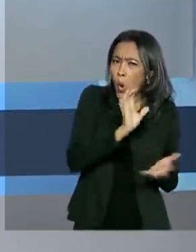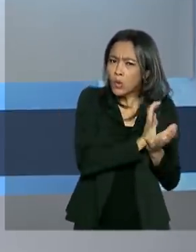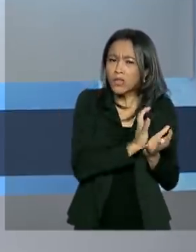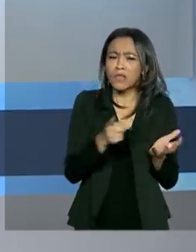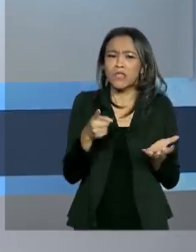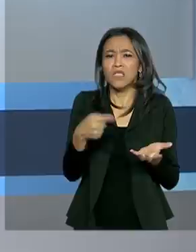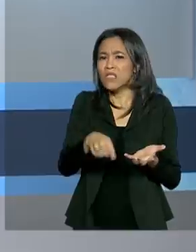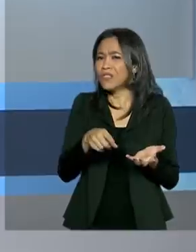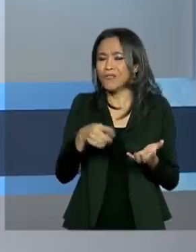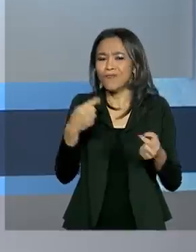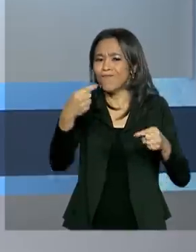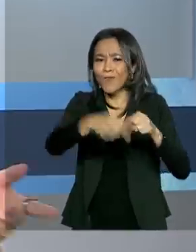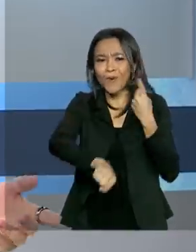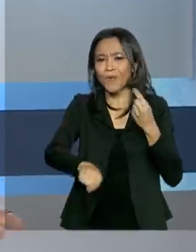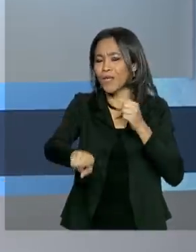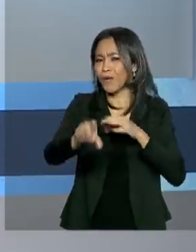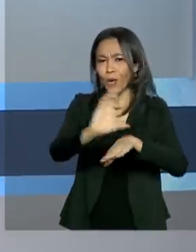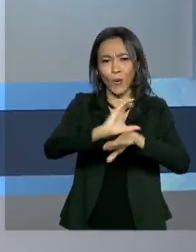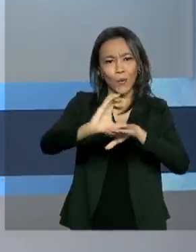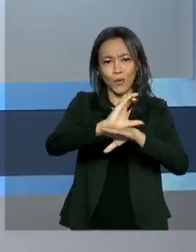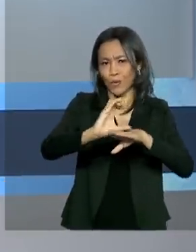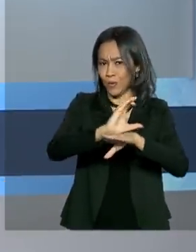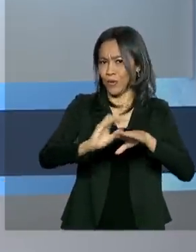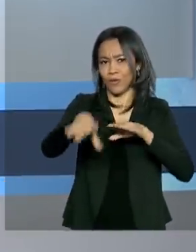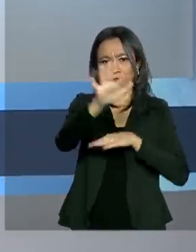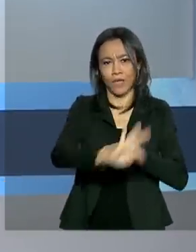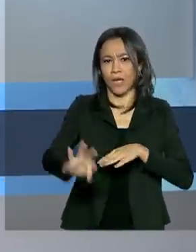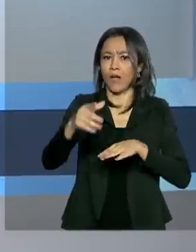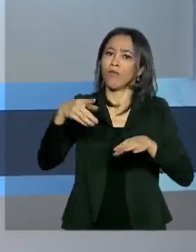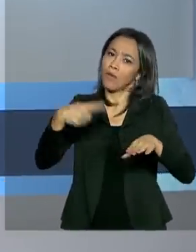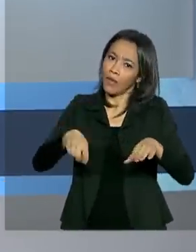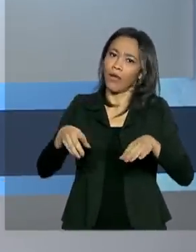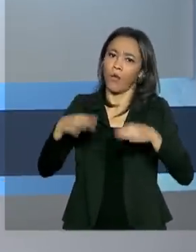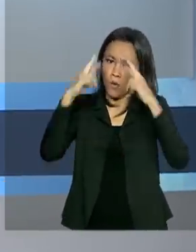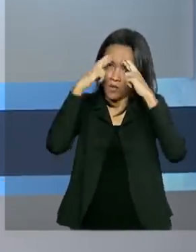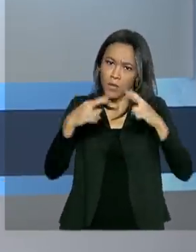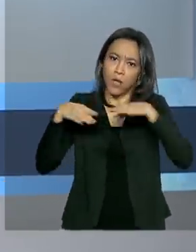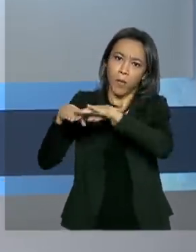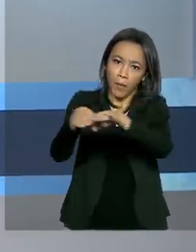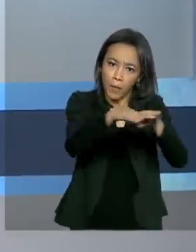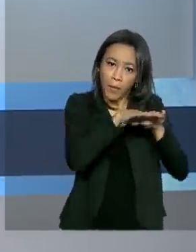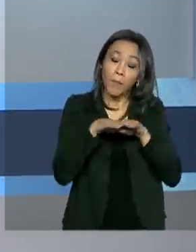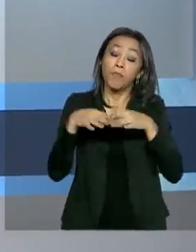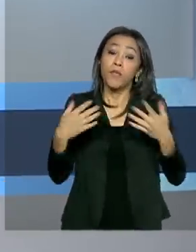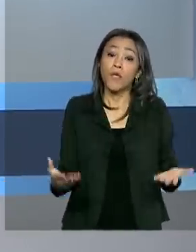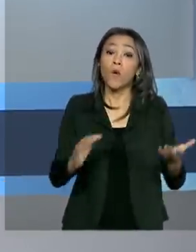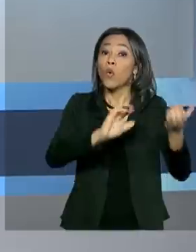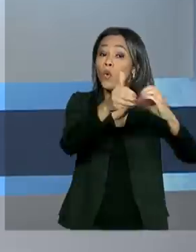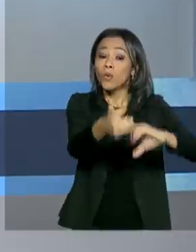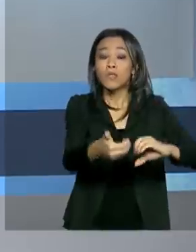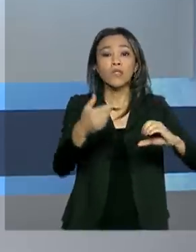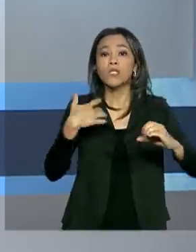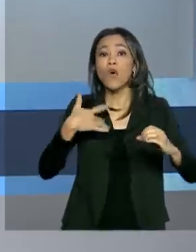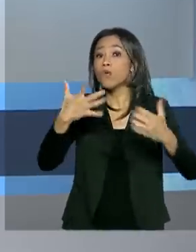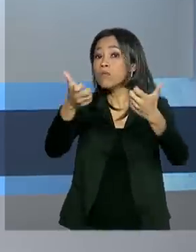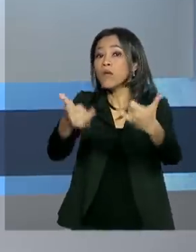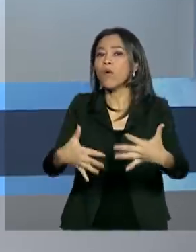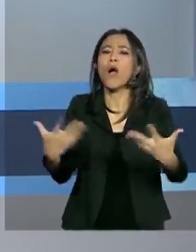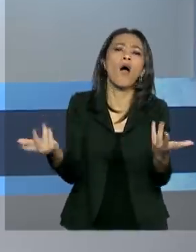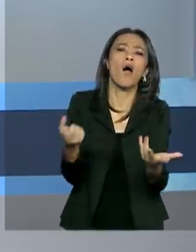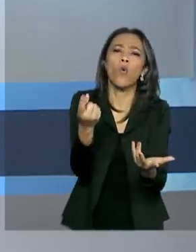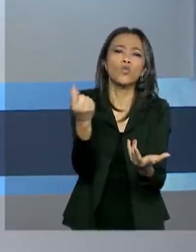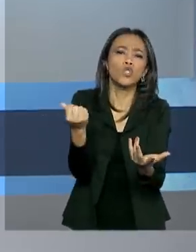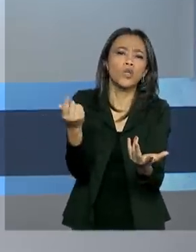isonomia ou igualdade. Além disso, a mensagem de veto explica que o Congresso Nacional não indicou de onde sairiam os recursos